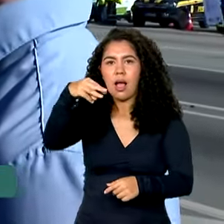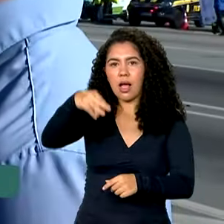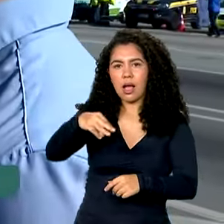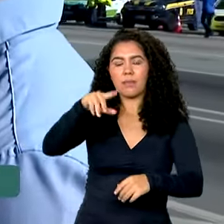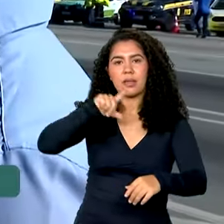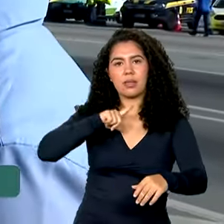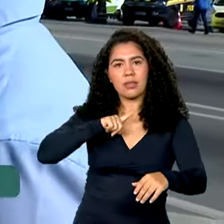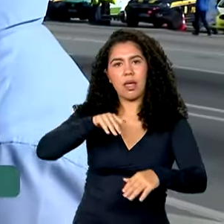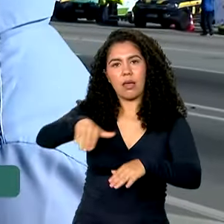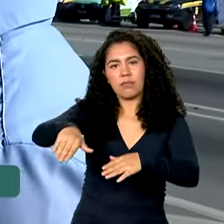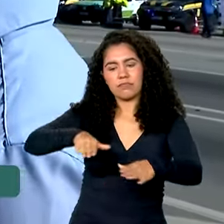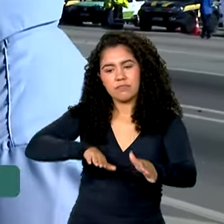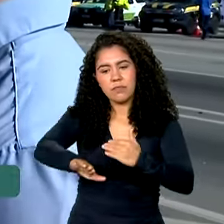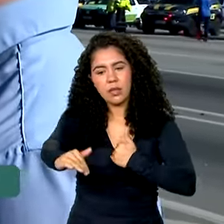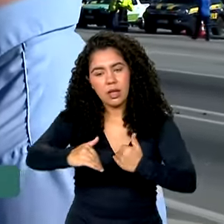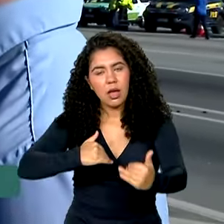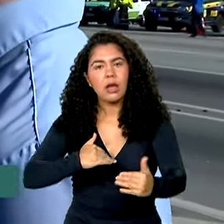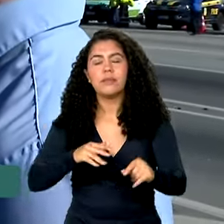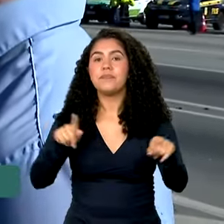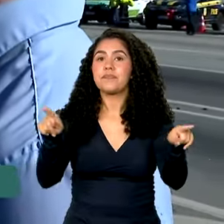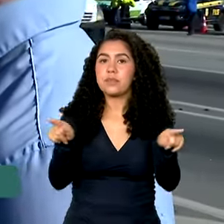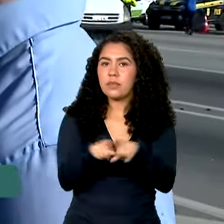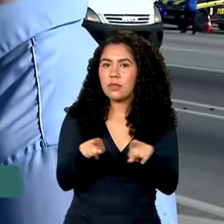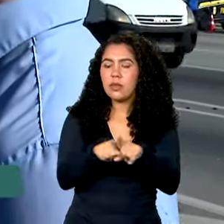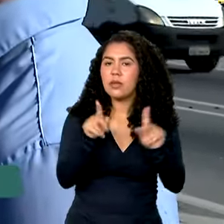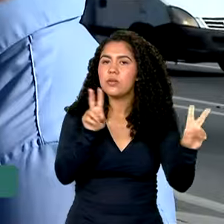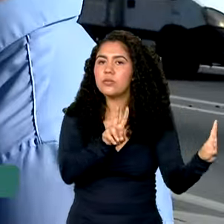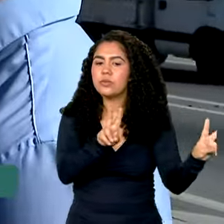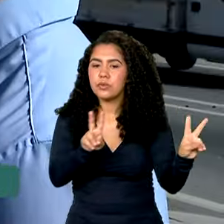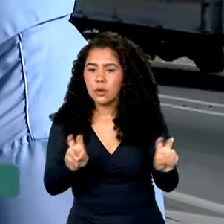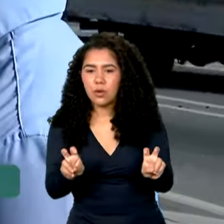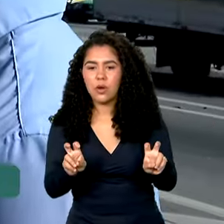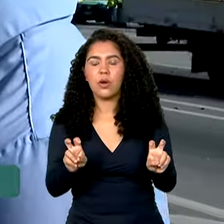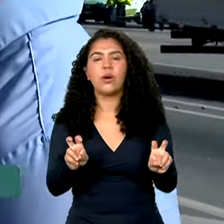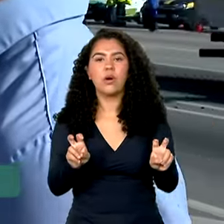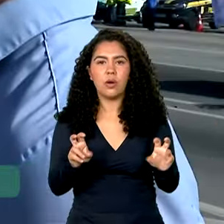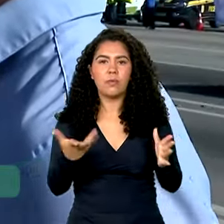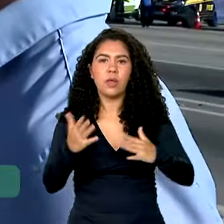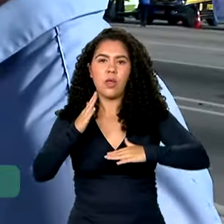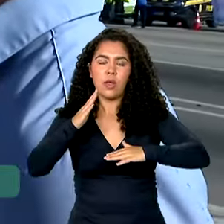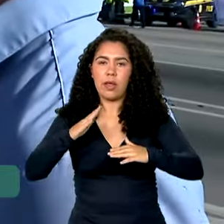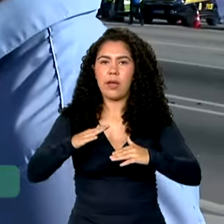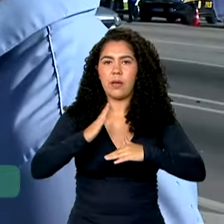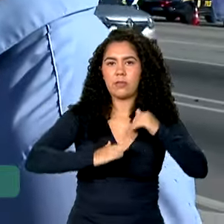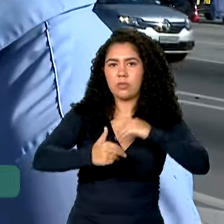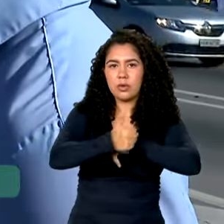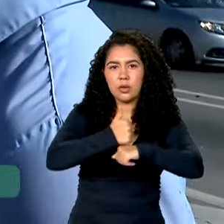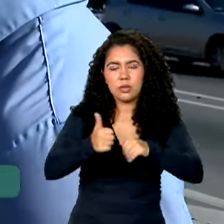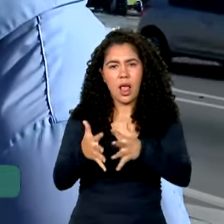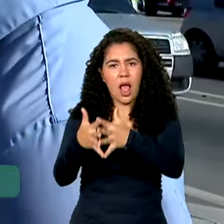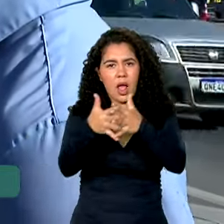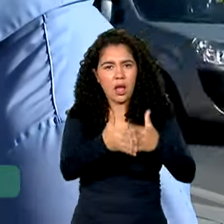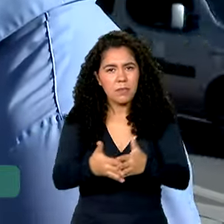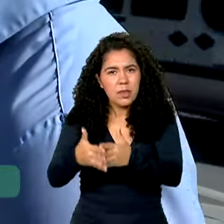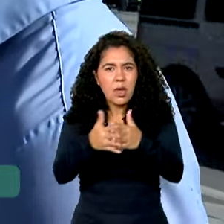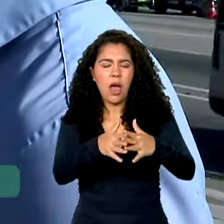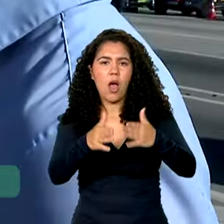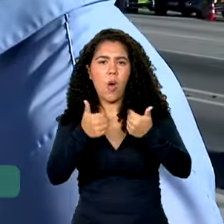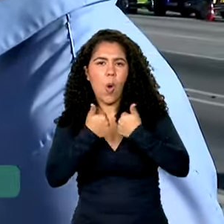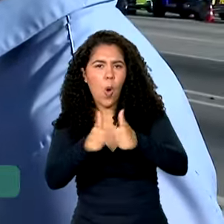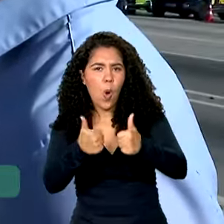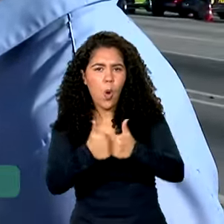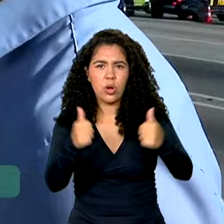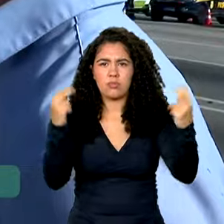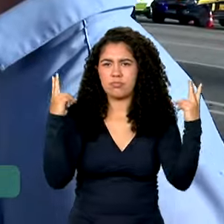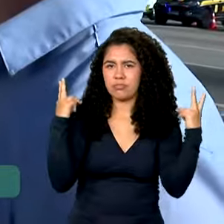vias, enfim. E também a questão dos motoristas de ônibus, de caminhão. Hoje, inclusive,